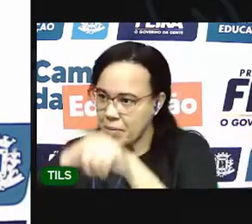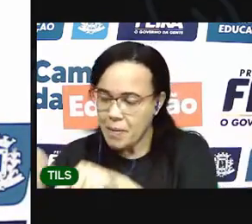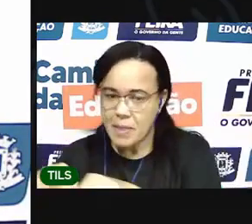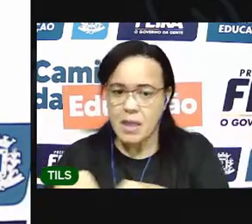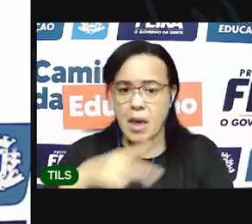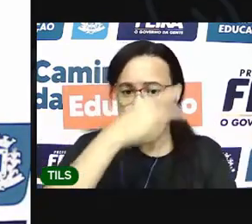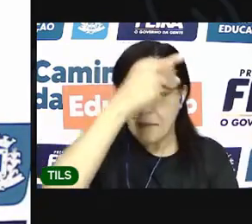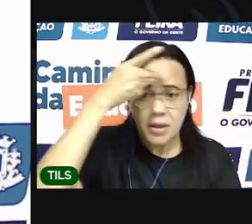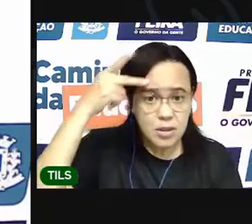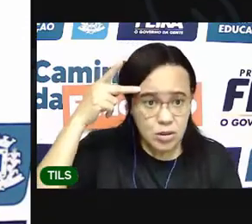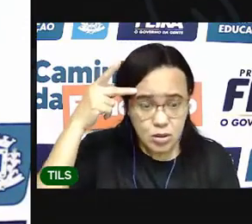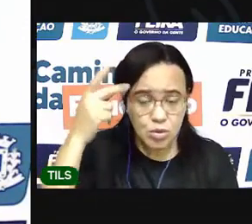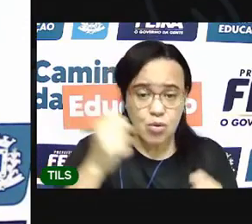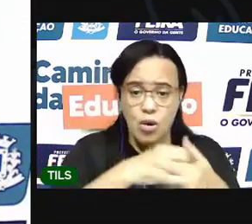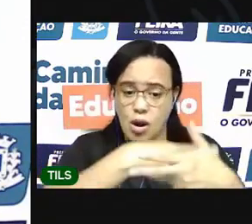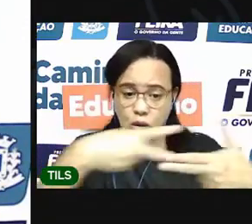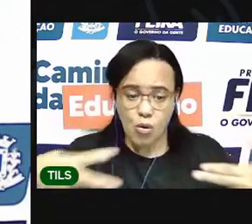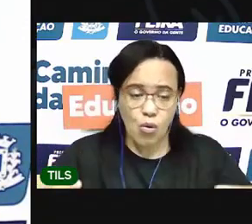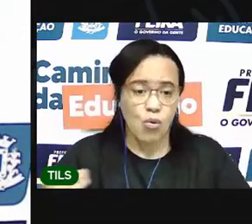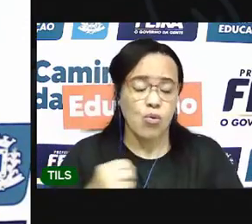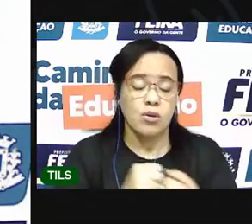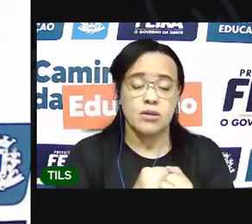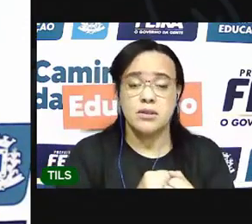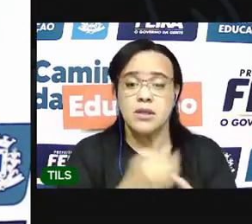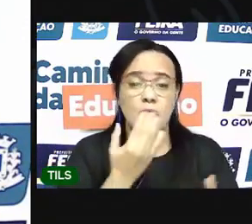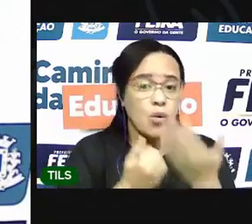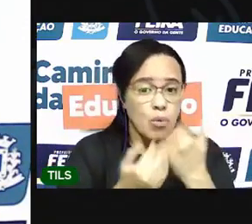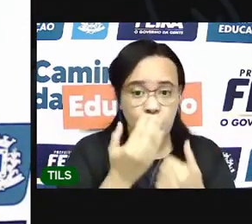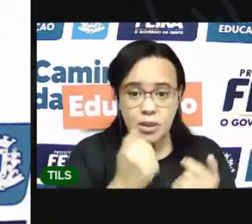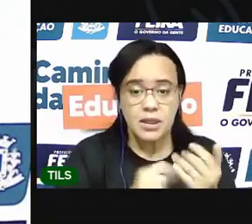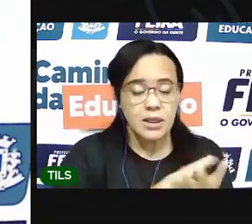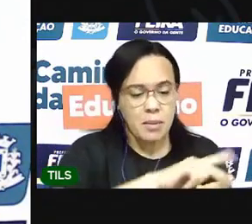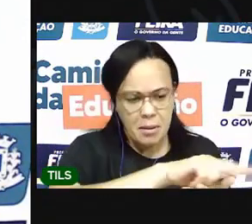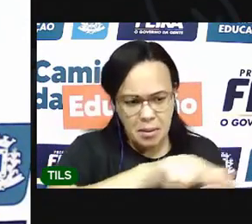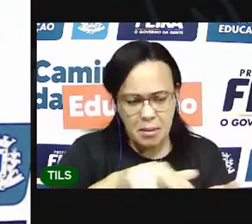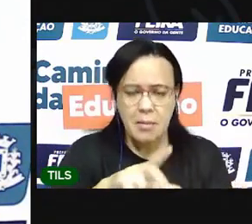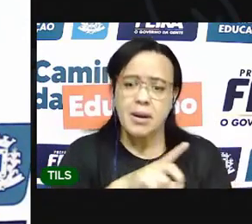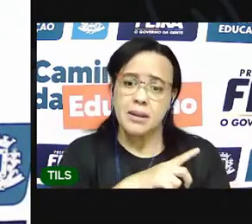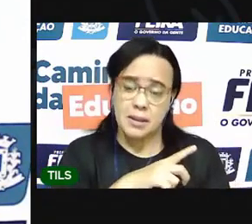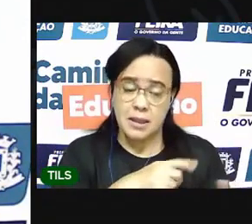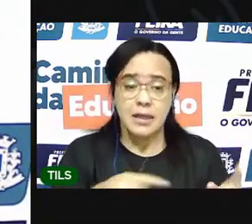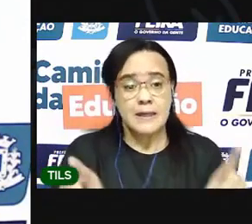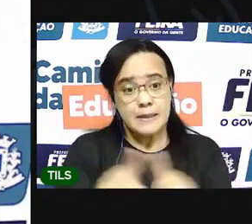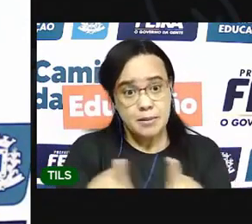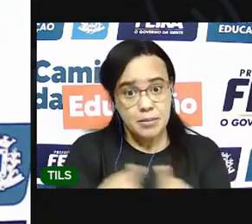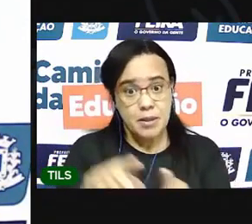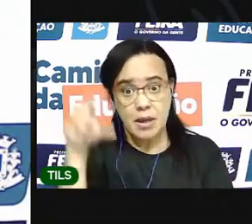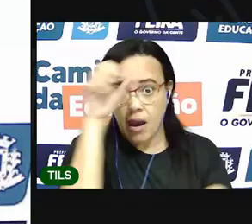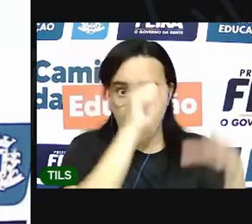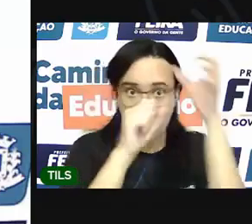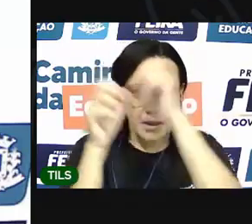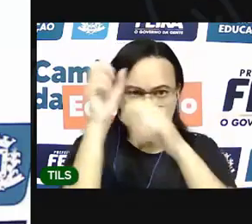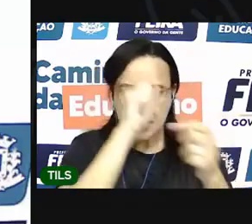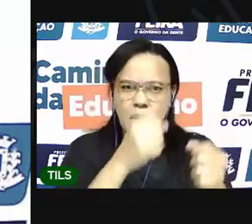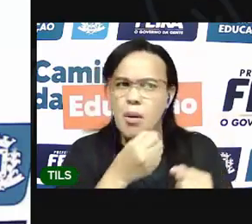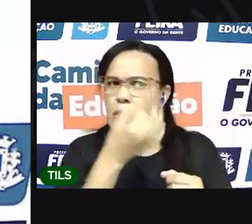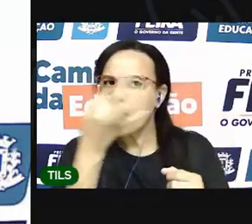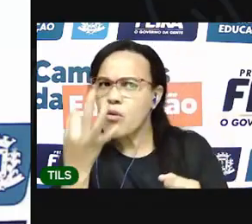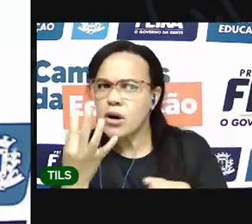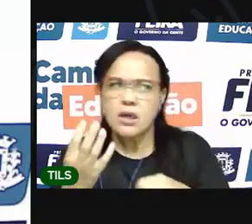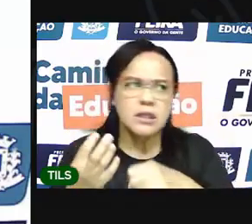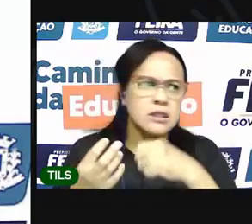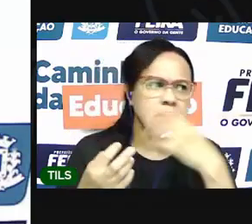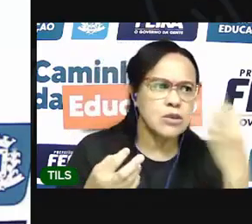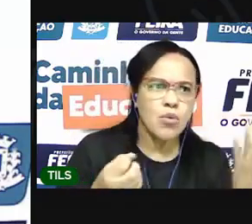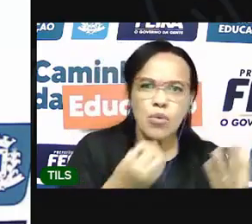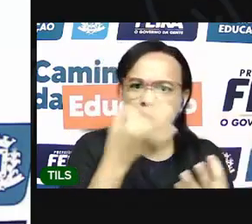A gente também aprendeu a contar as sílabas das palavras, a contar quantas vezes a gente abre a boca para